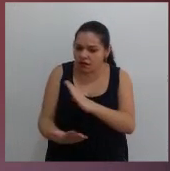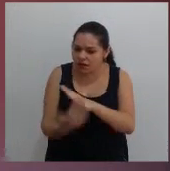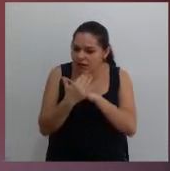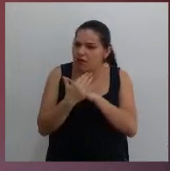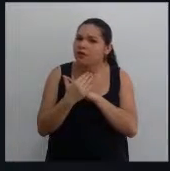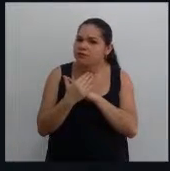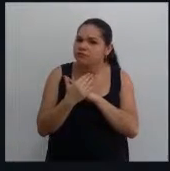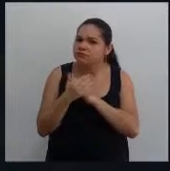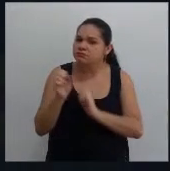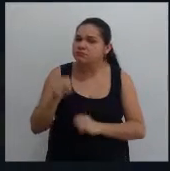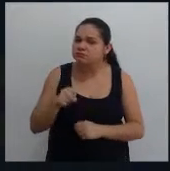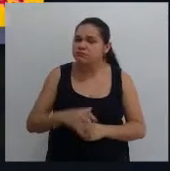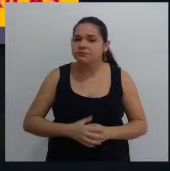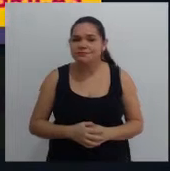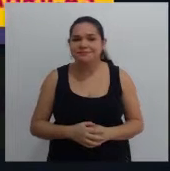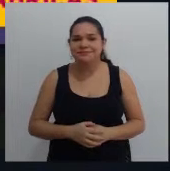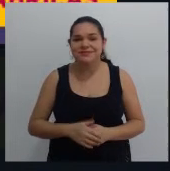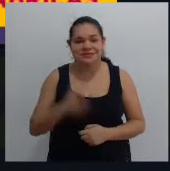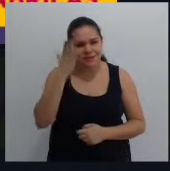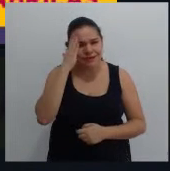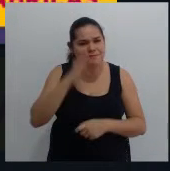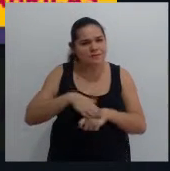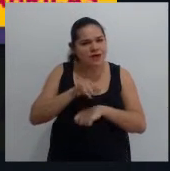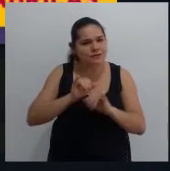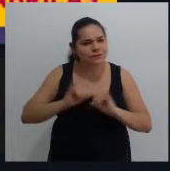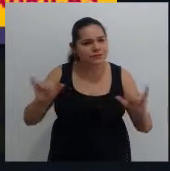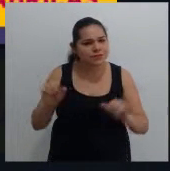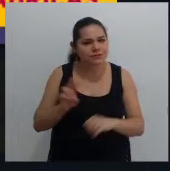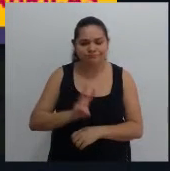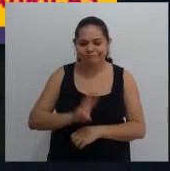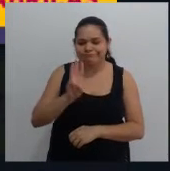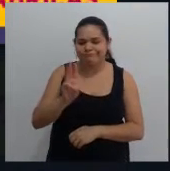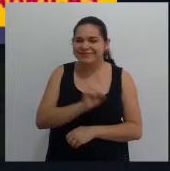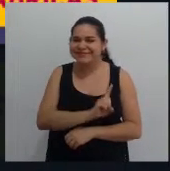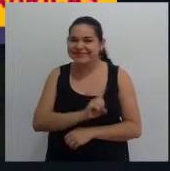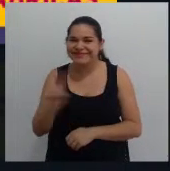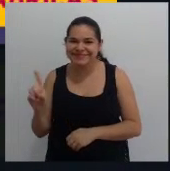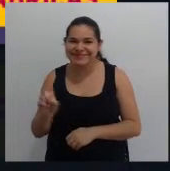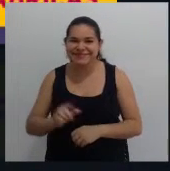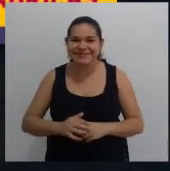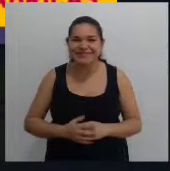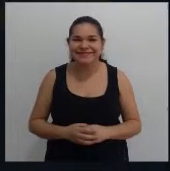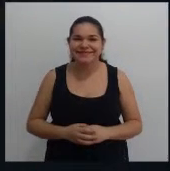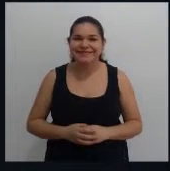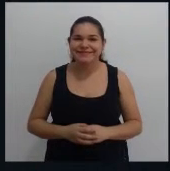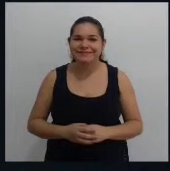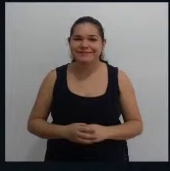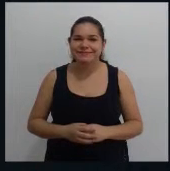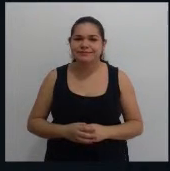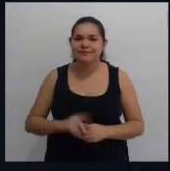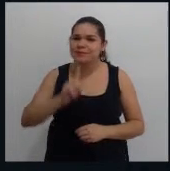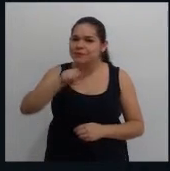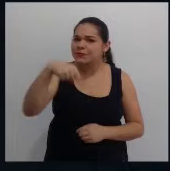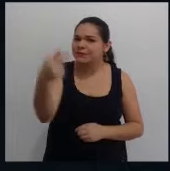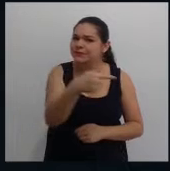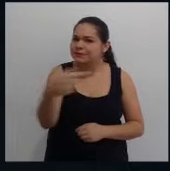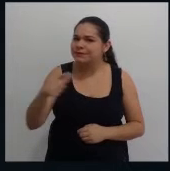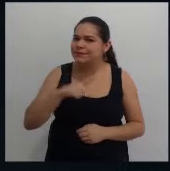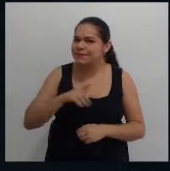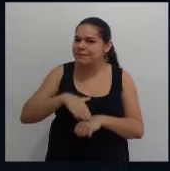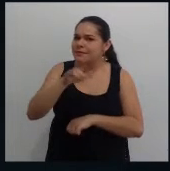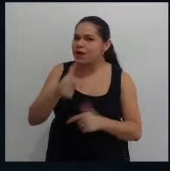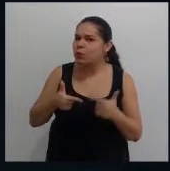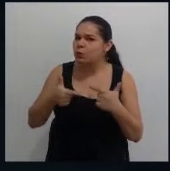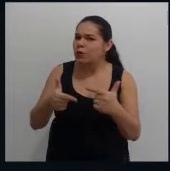eficaz. Saiba mais em cmec.com barra Justiça nas Fábricas. Semana que vem tem mais luta.